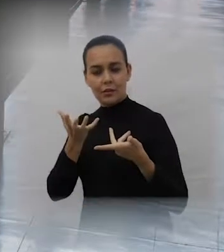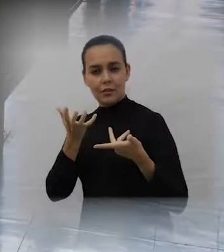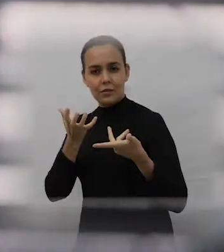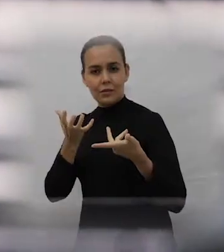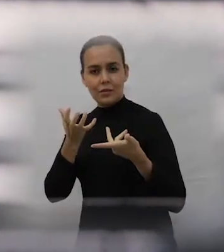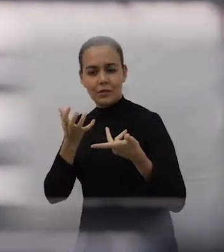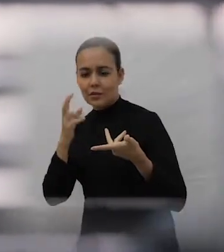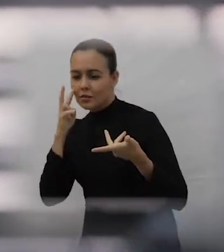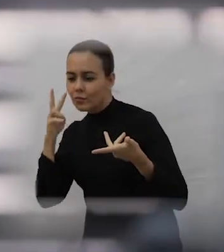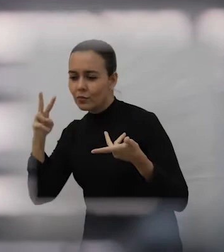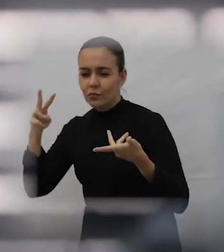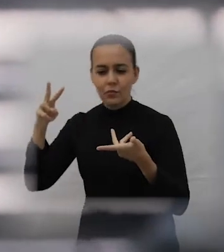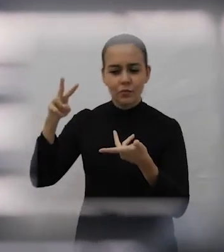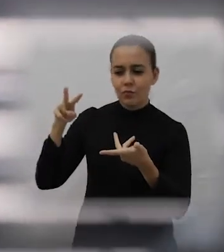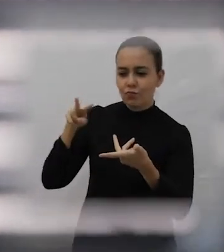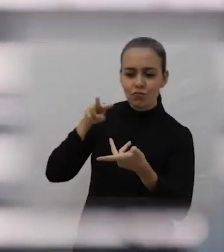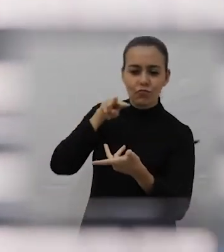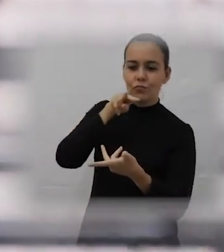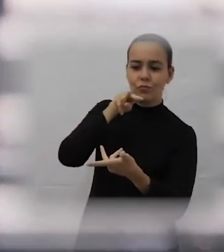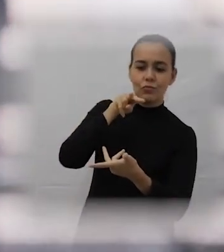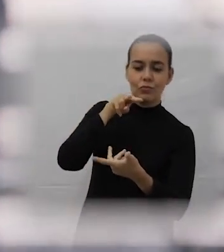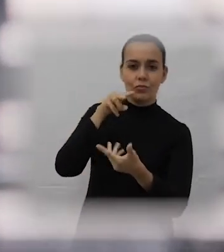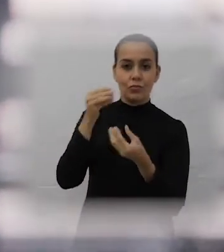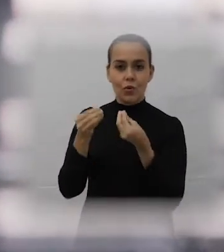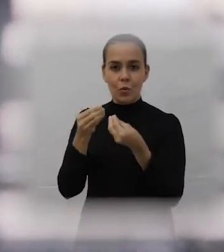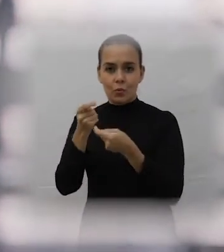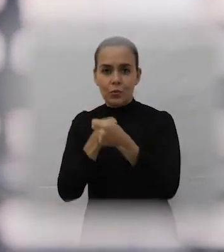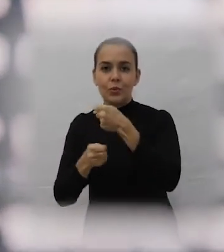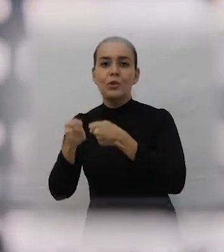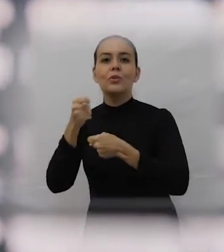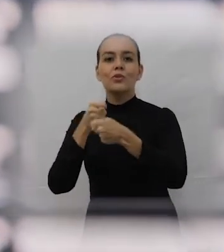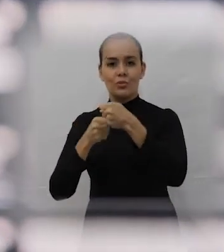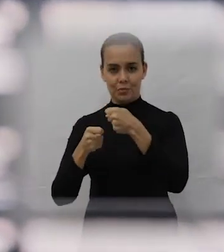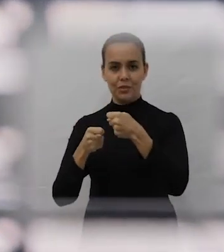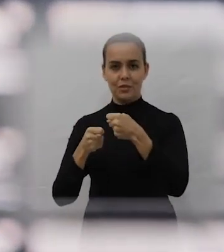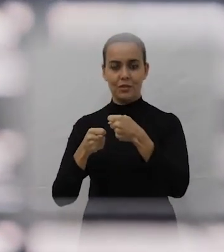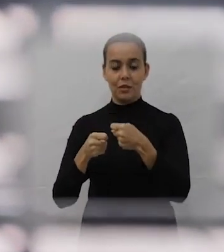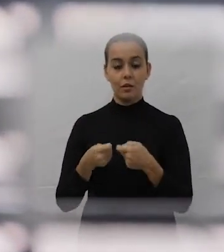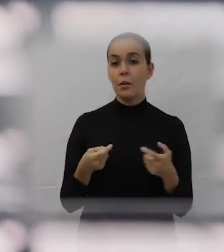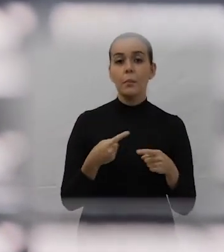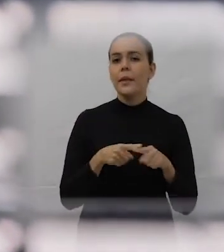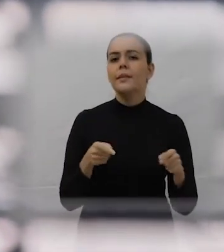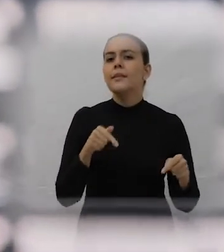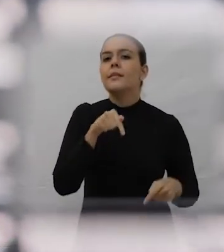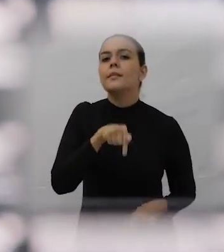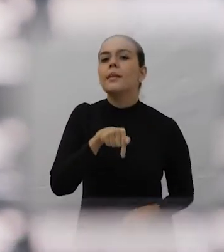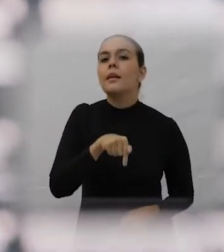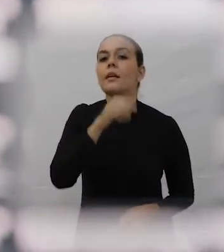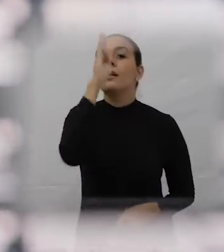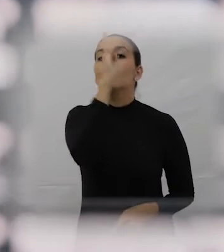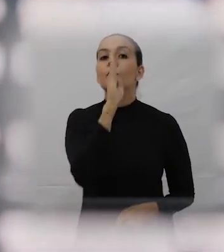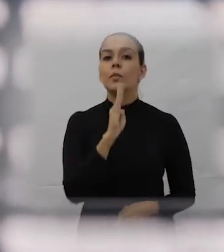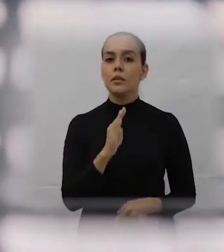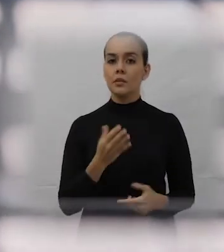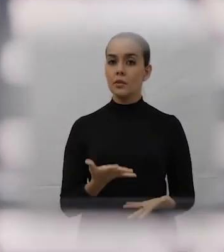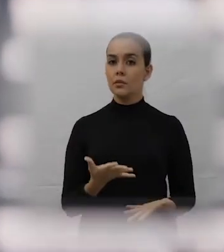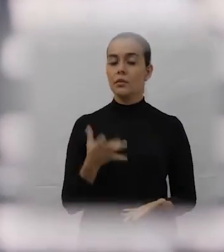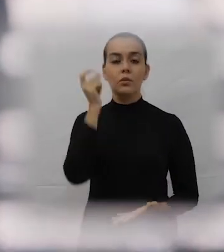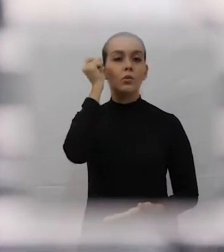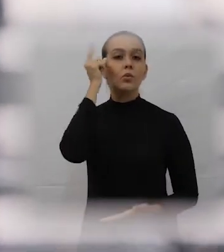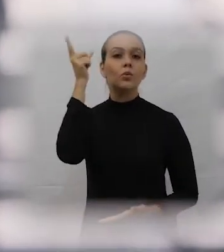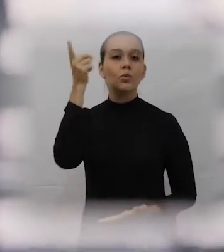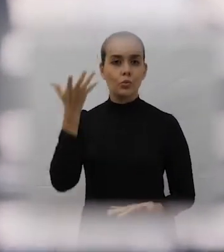meio, né? E a gente aqui no Brasil, tipo a má culturada, mantém um mapa que coloca a Europa no meio, né? Até as